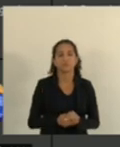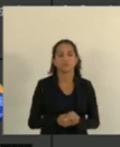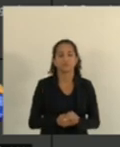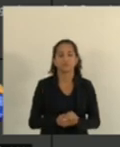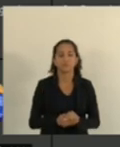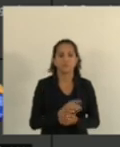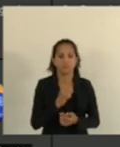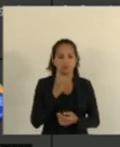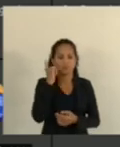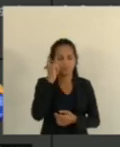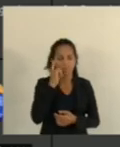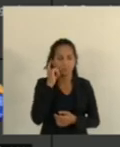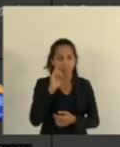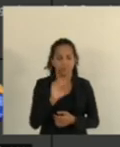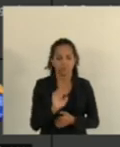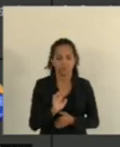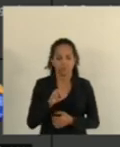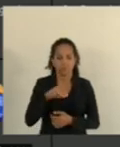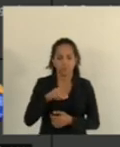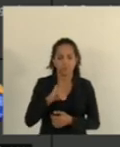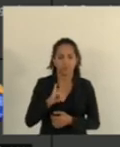Deputado Doutor Emílio Maméri